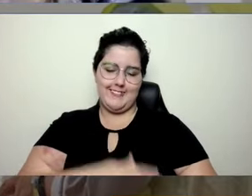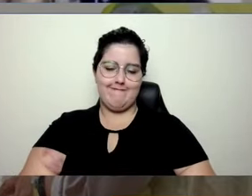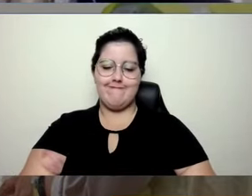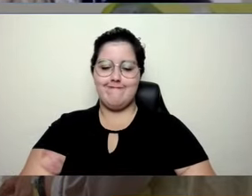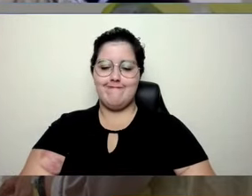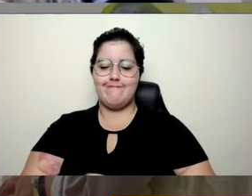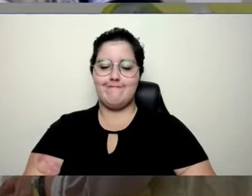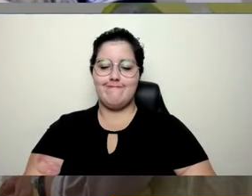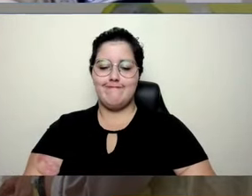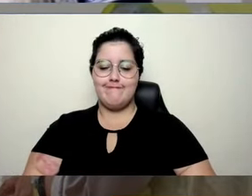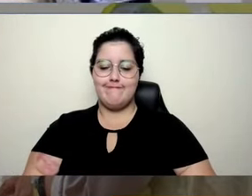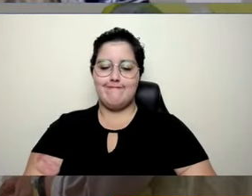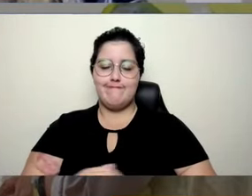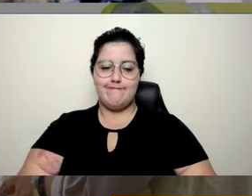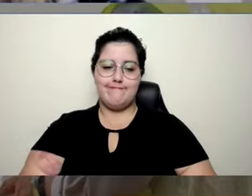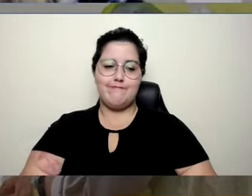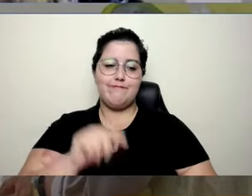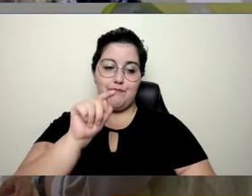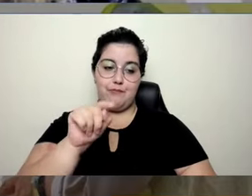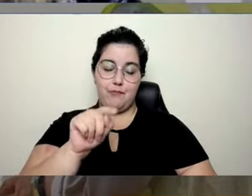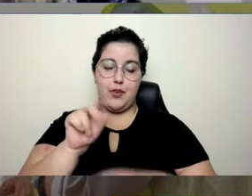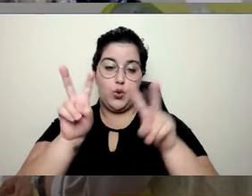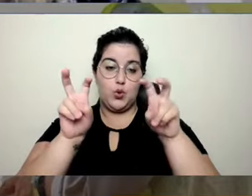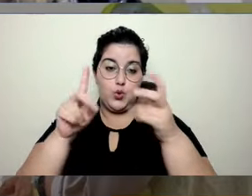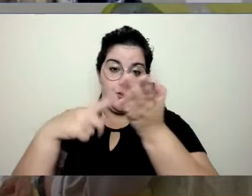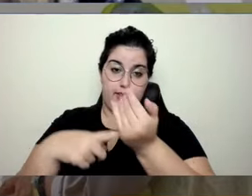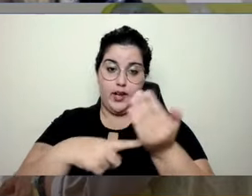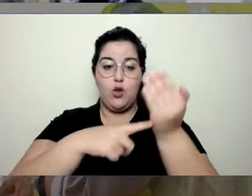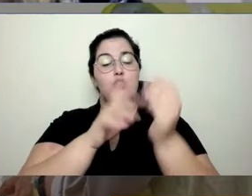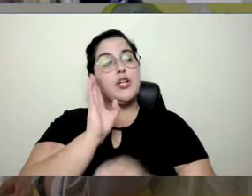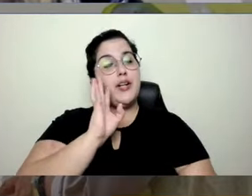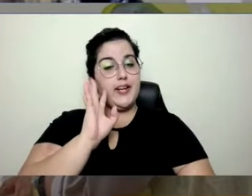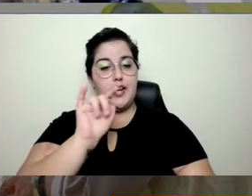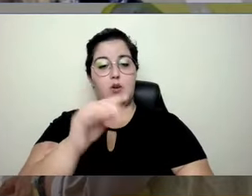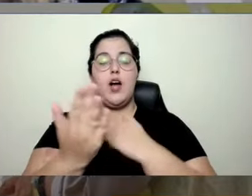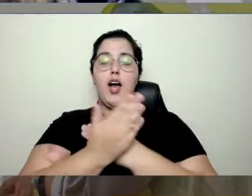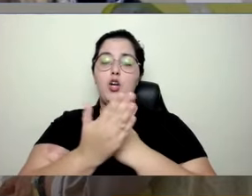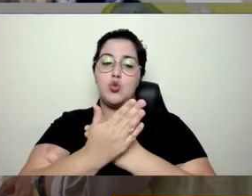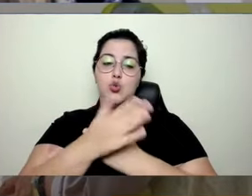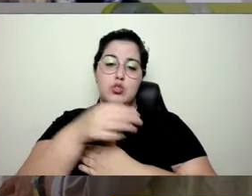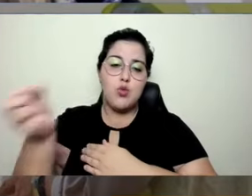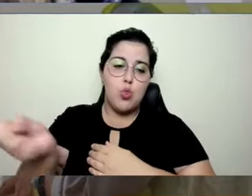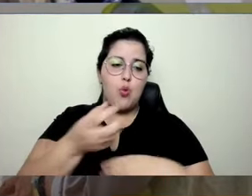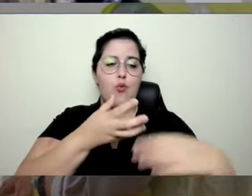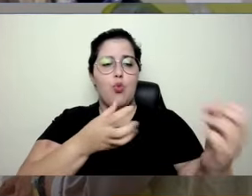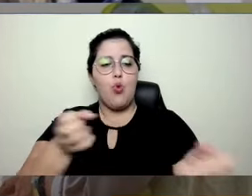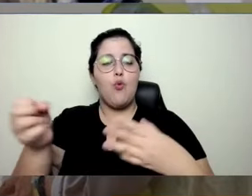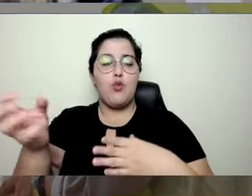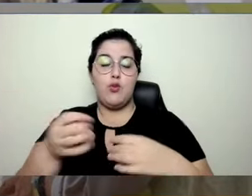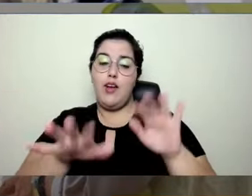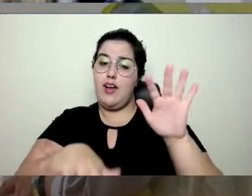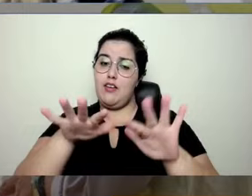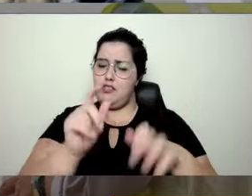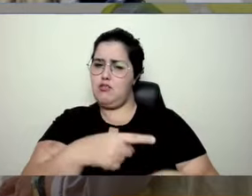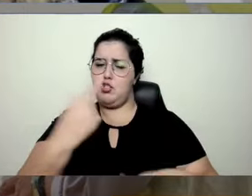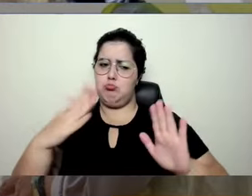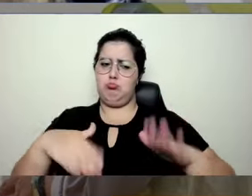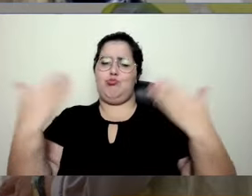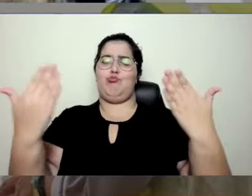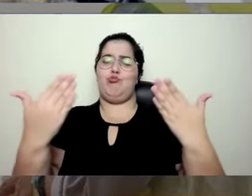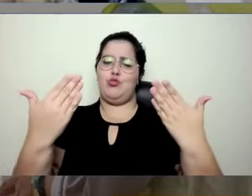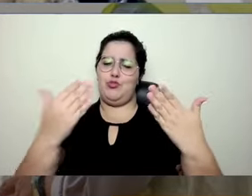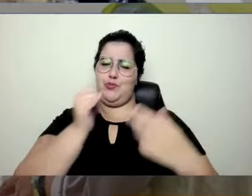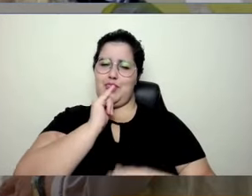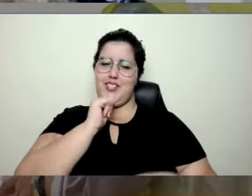É, Fabi, essa questão de tecnologia é muito legal, acaba inovando e às vezes assusta, né? Como você falou, a